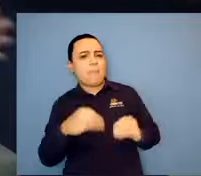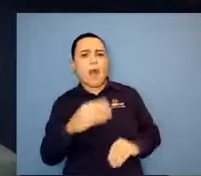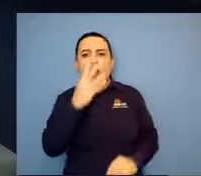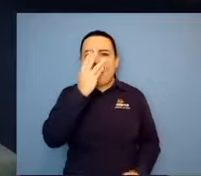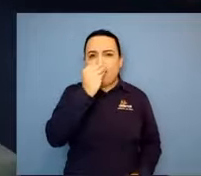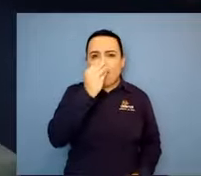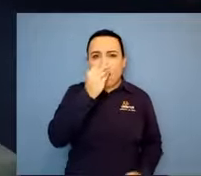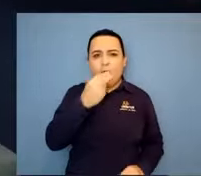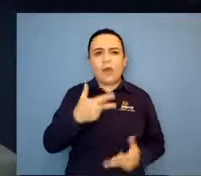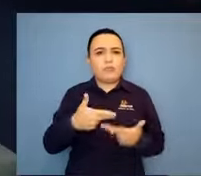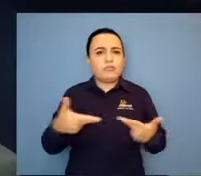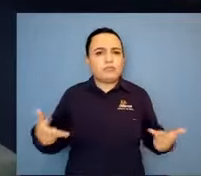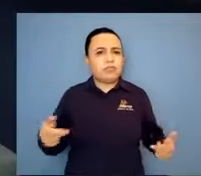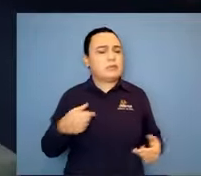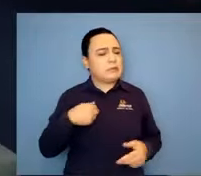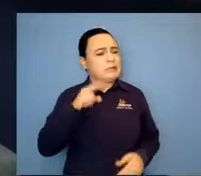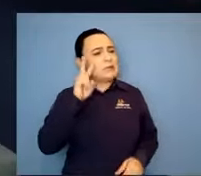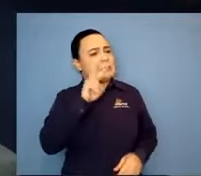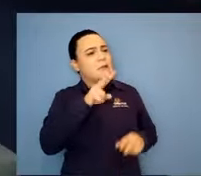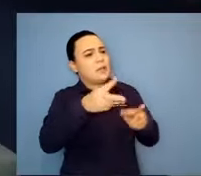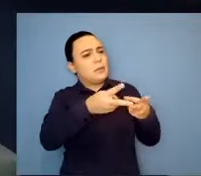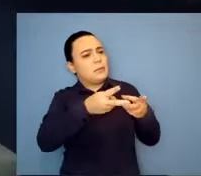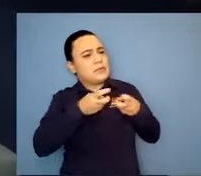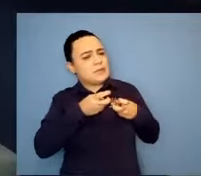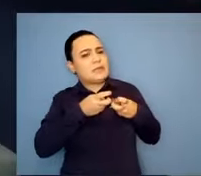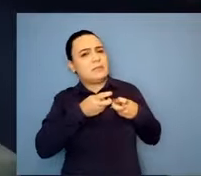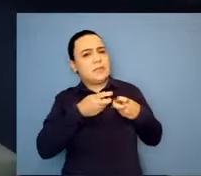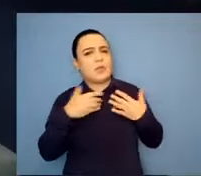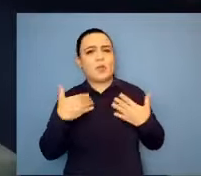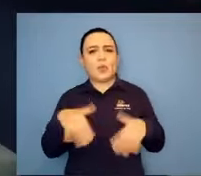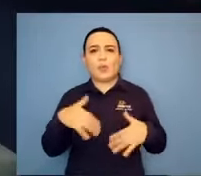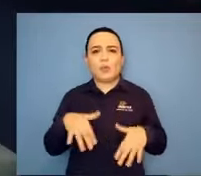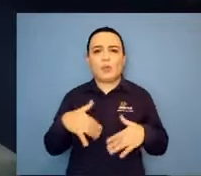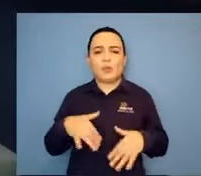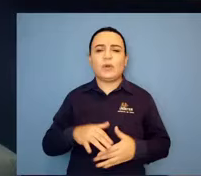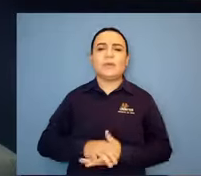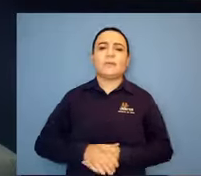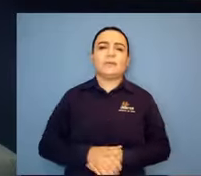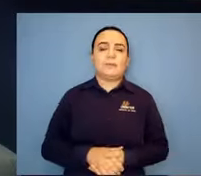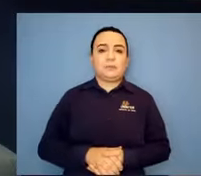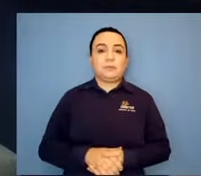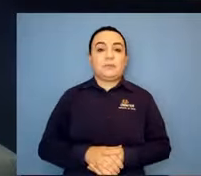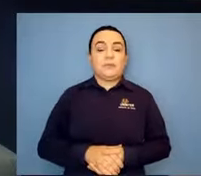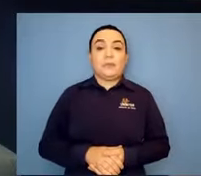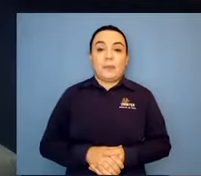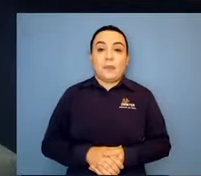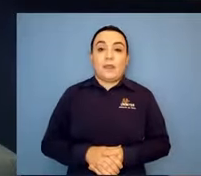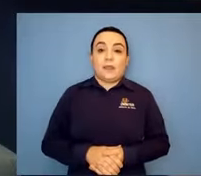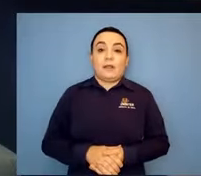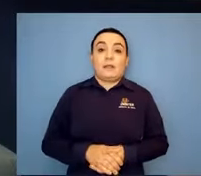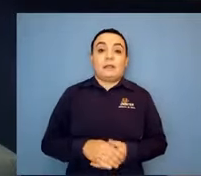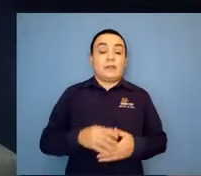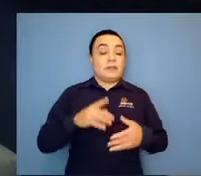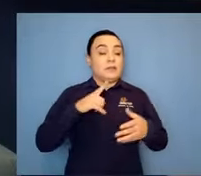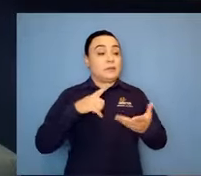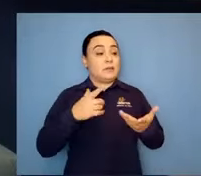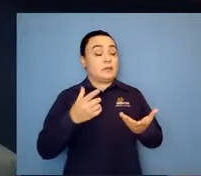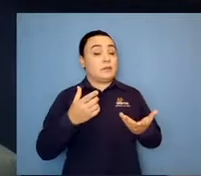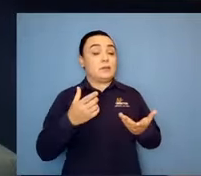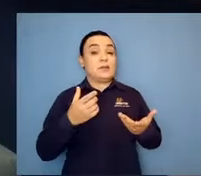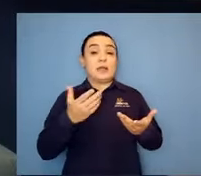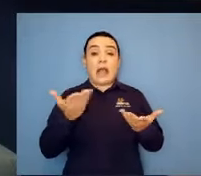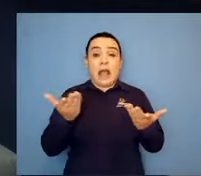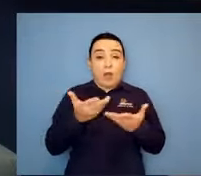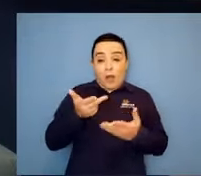né? E a gente, então, orientava. É o que a faz até hoje. Sim. Só que, meu Deus, né? Hoje, 15 anos depois, né?